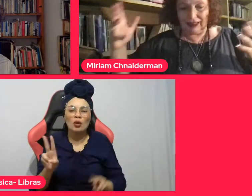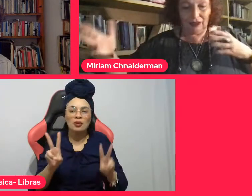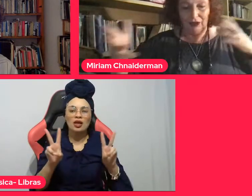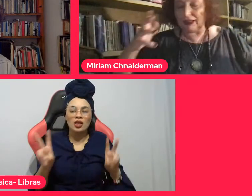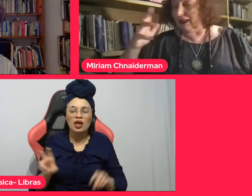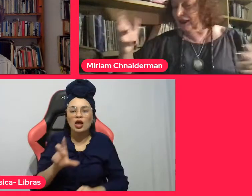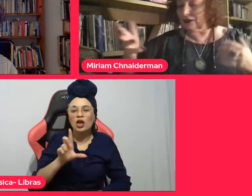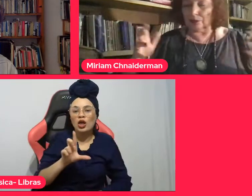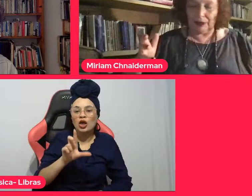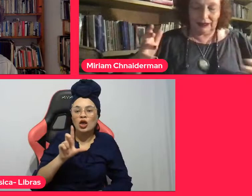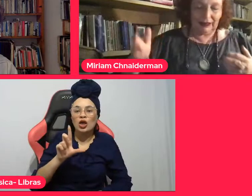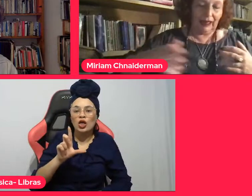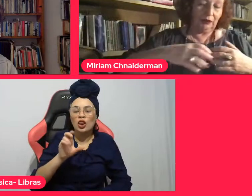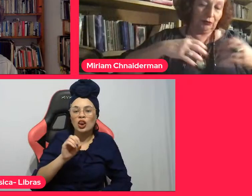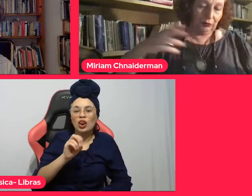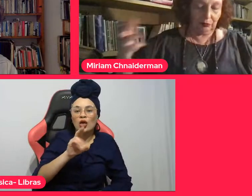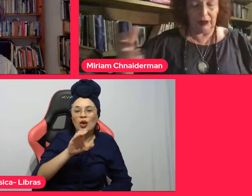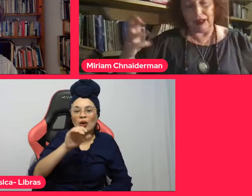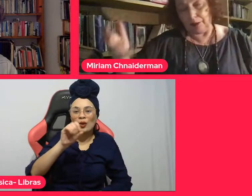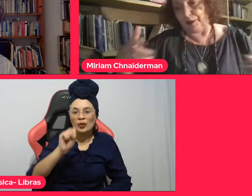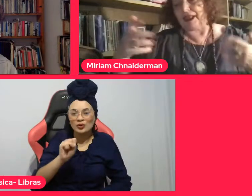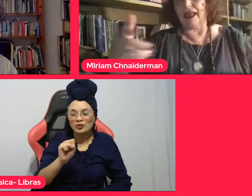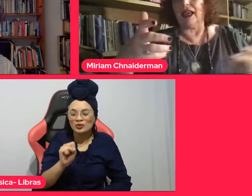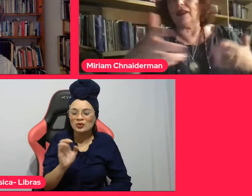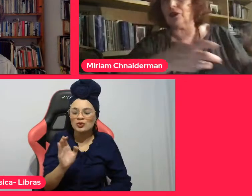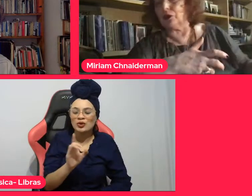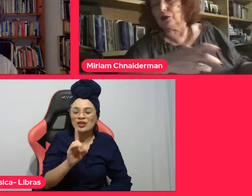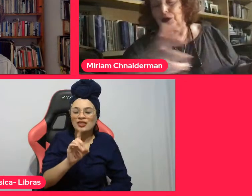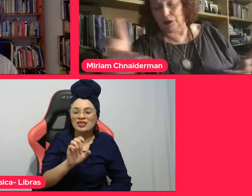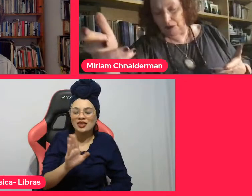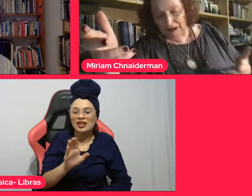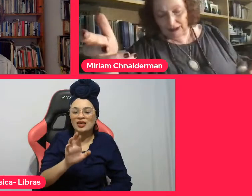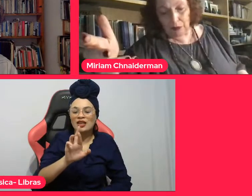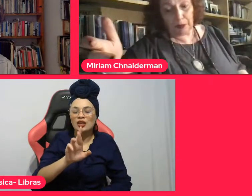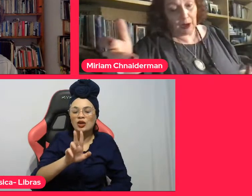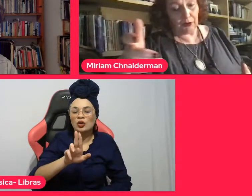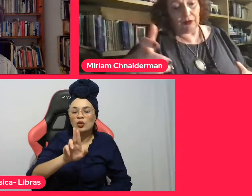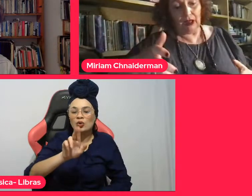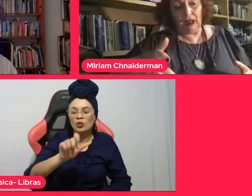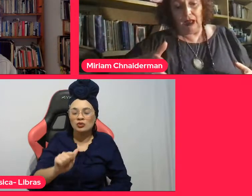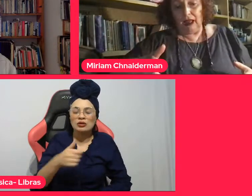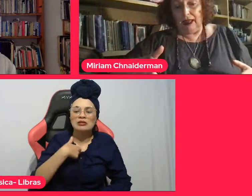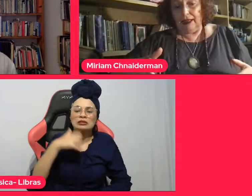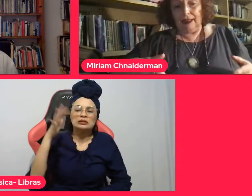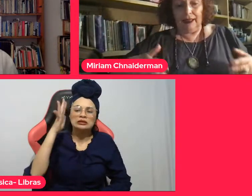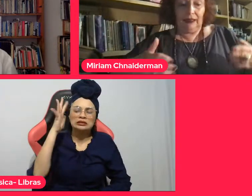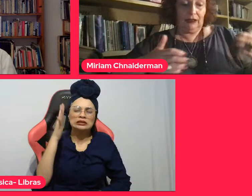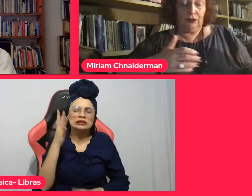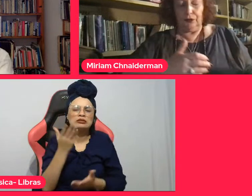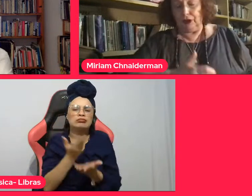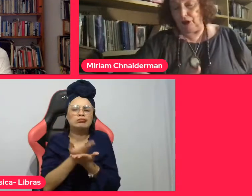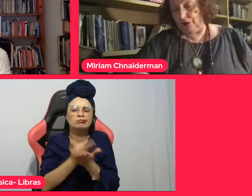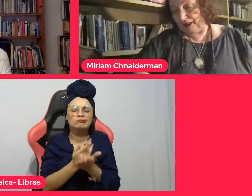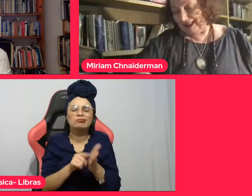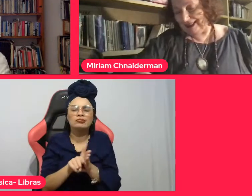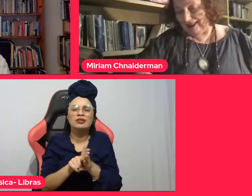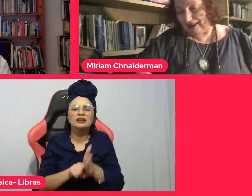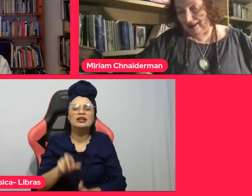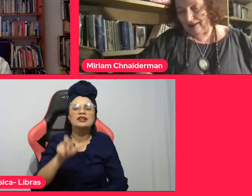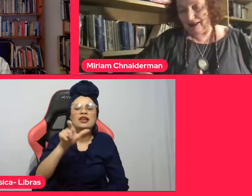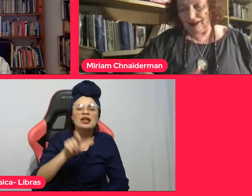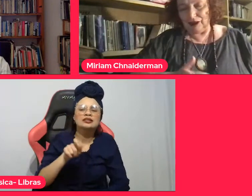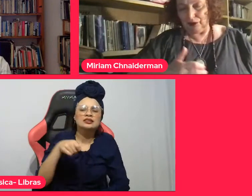andando na rua e tentando pensar, junto com uma equipe, quem era o louco de rua em São Paulo. E isso foi em